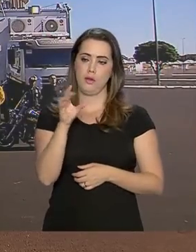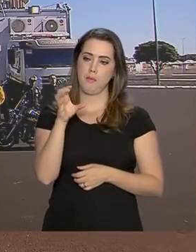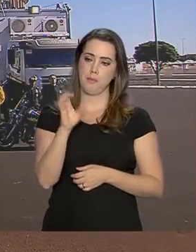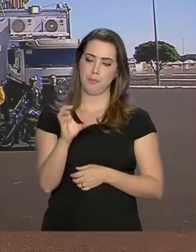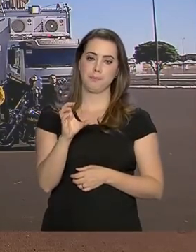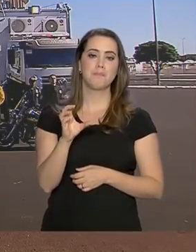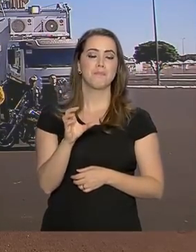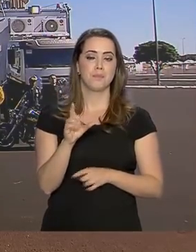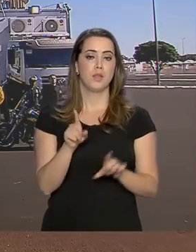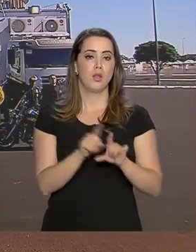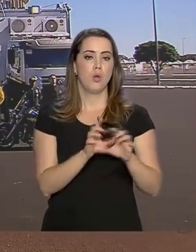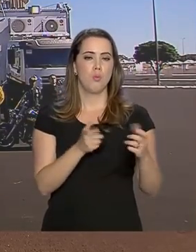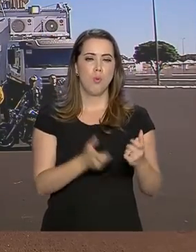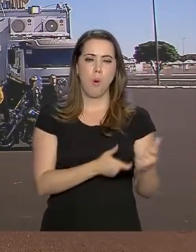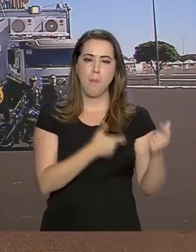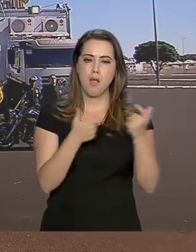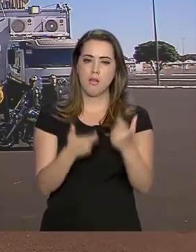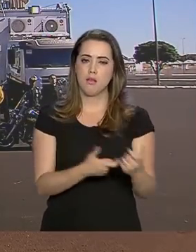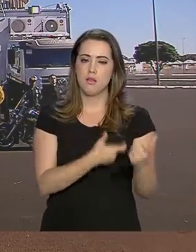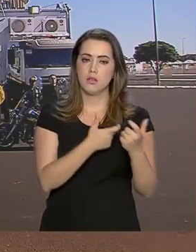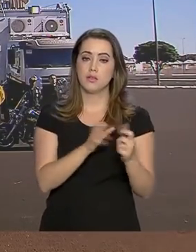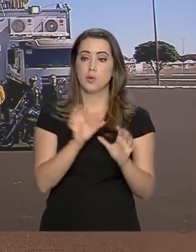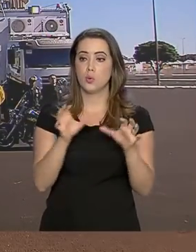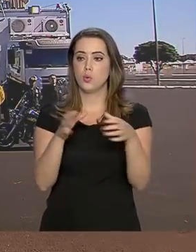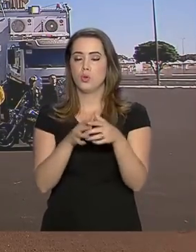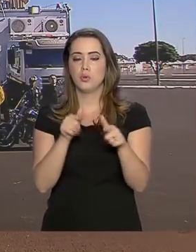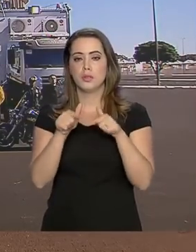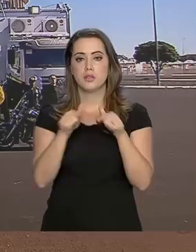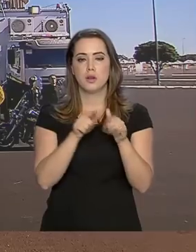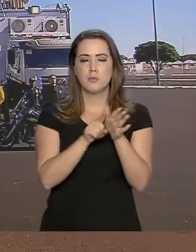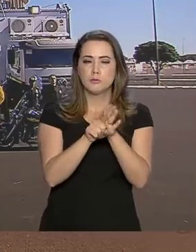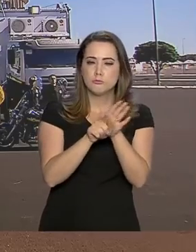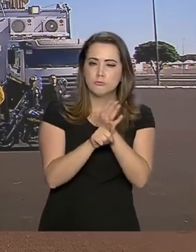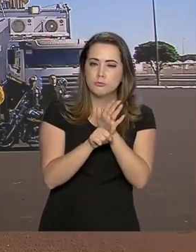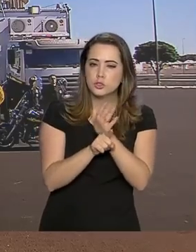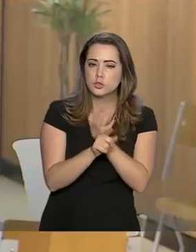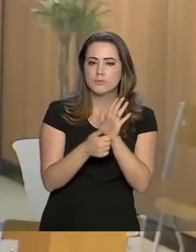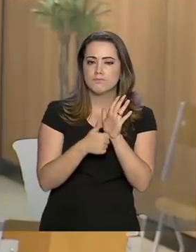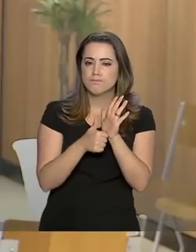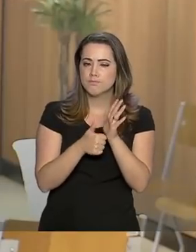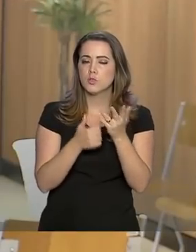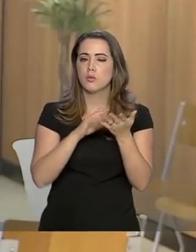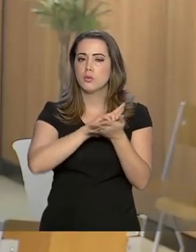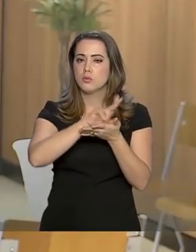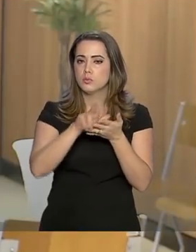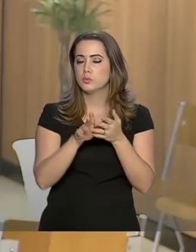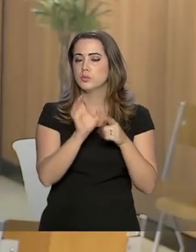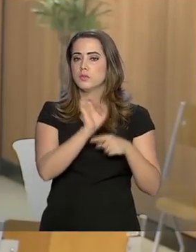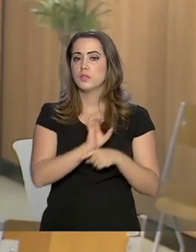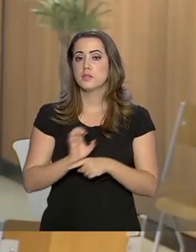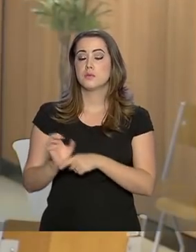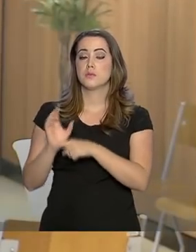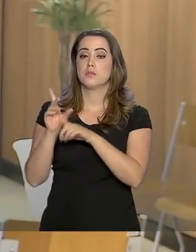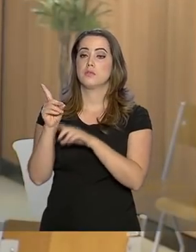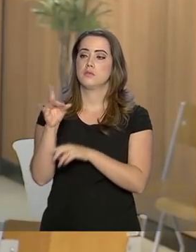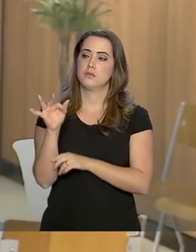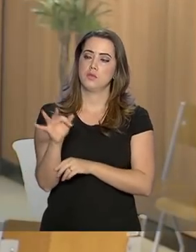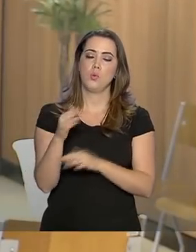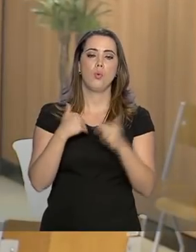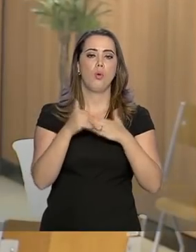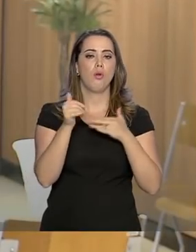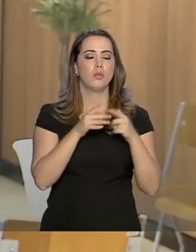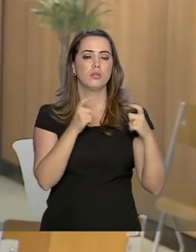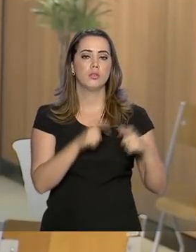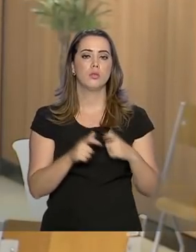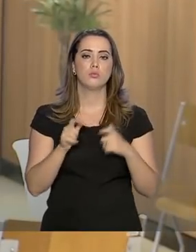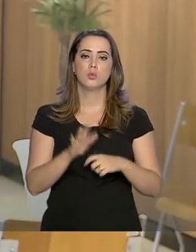militares e profissionais de perícia dos estados e do Distrito Federal. Ela pode ser empregada em qualquer parte